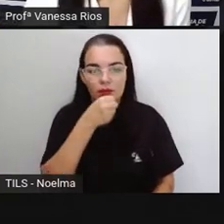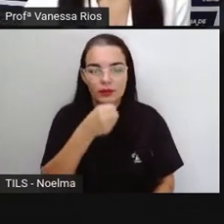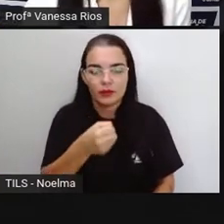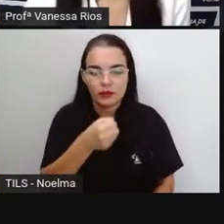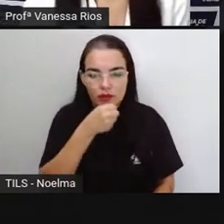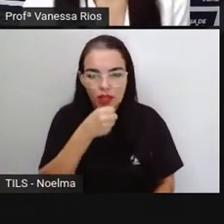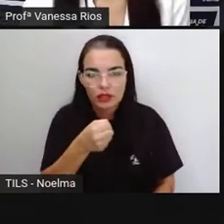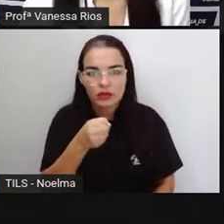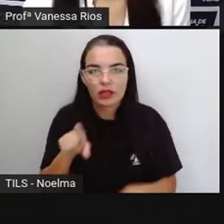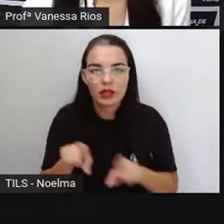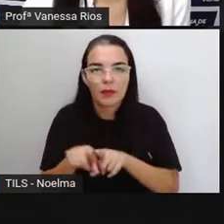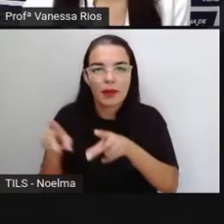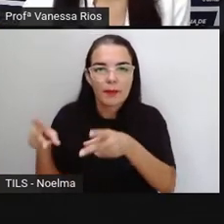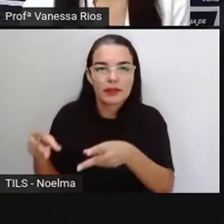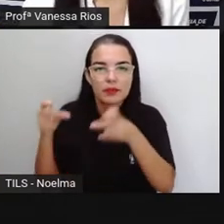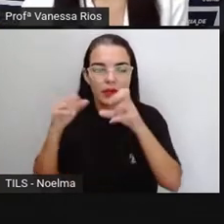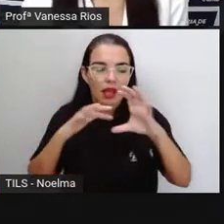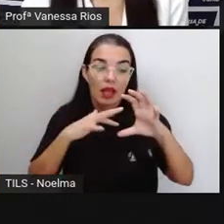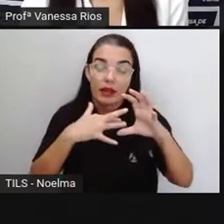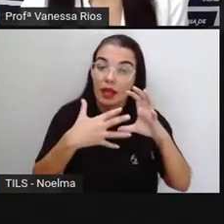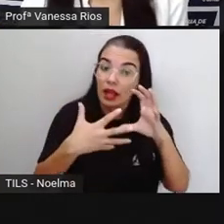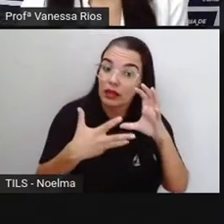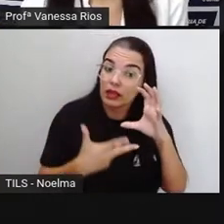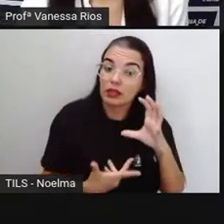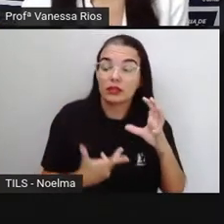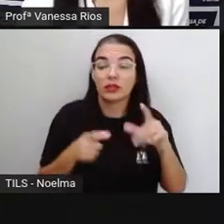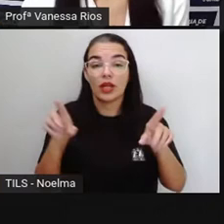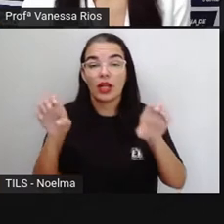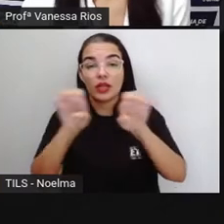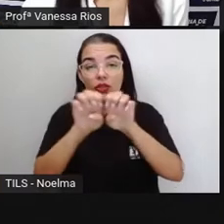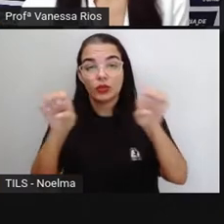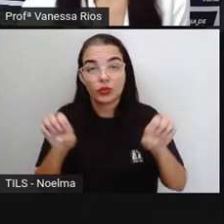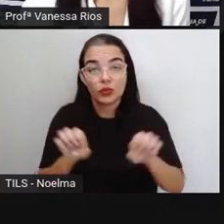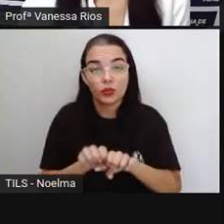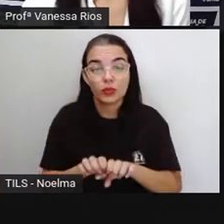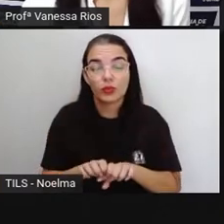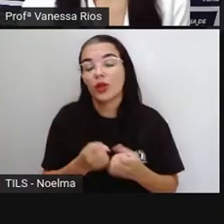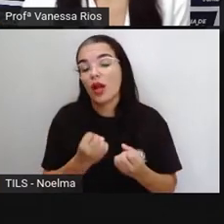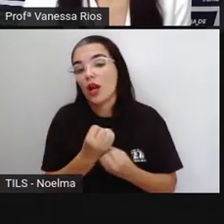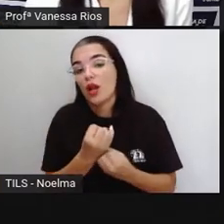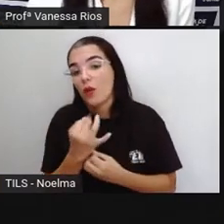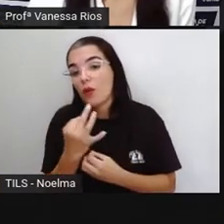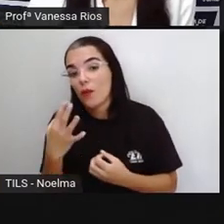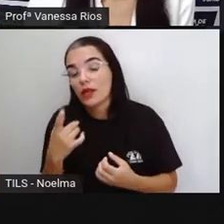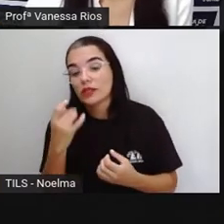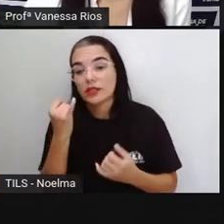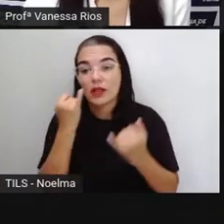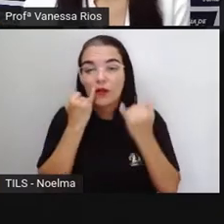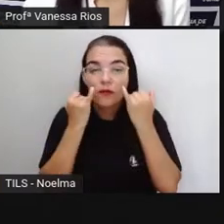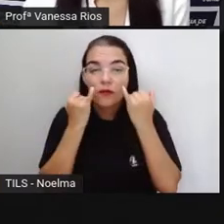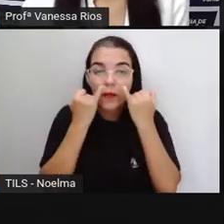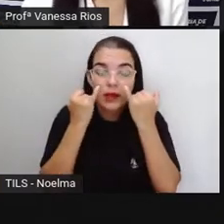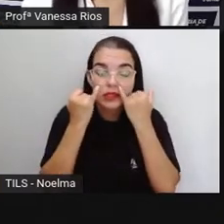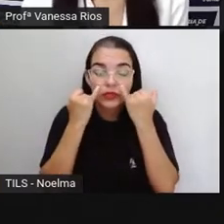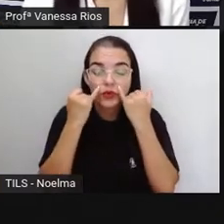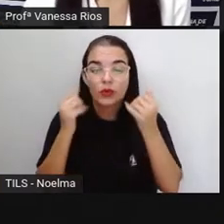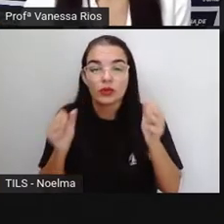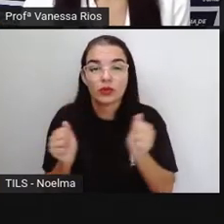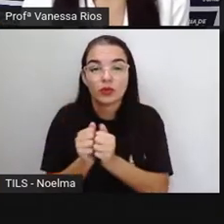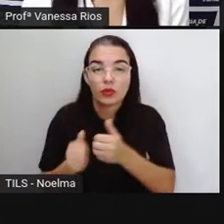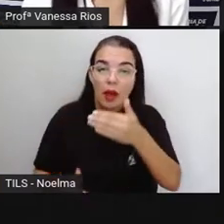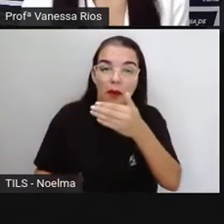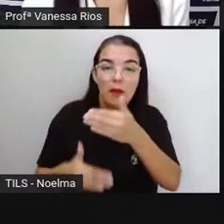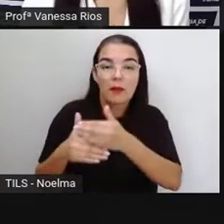e perceber as características, a estrutura, quais são os tipos de informações e complementos que podem